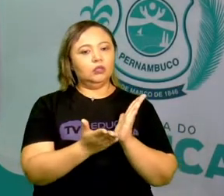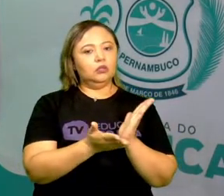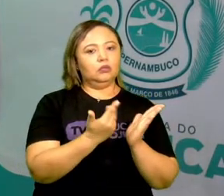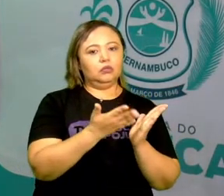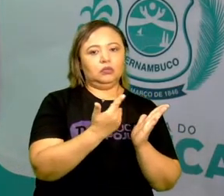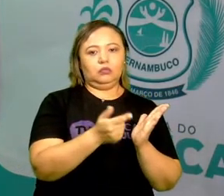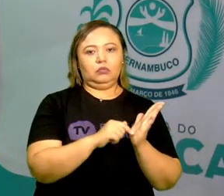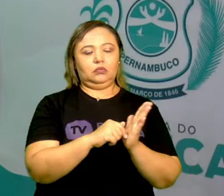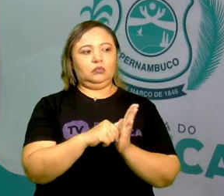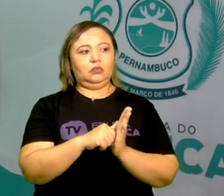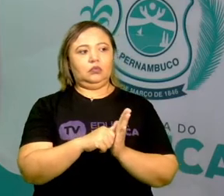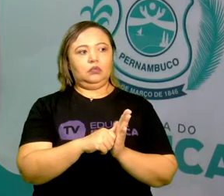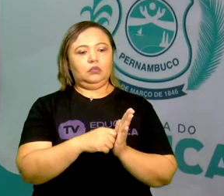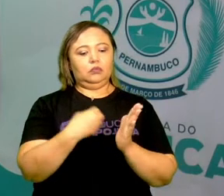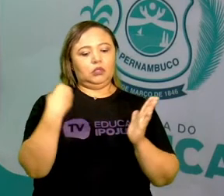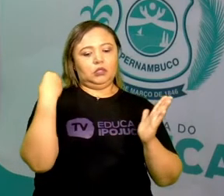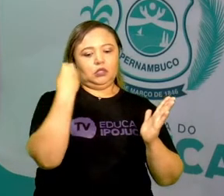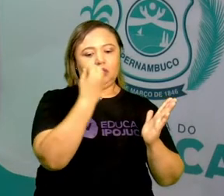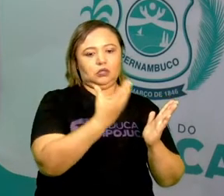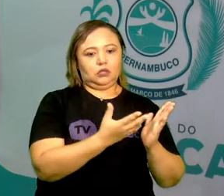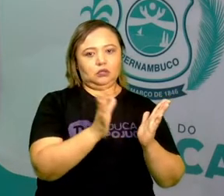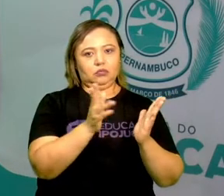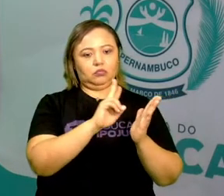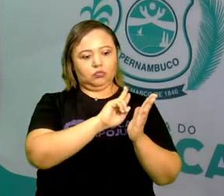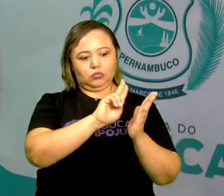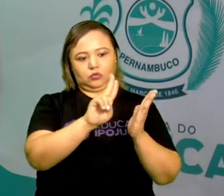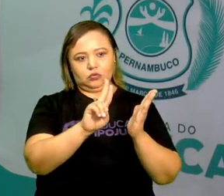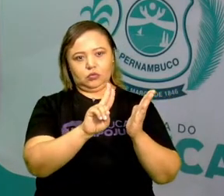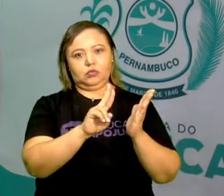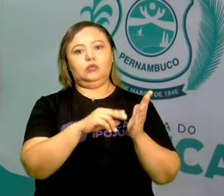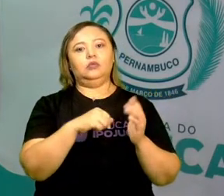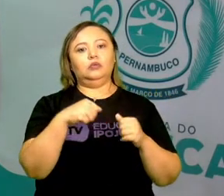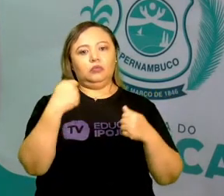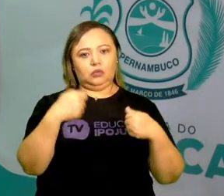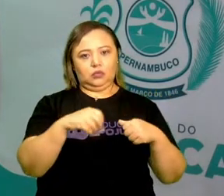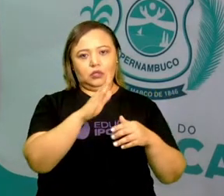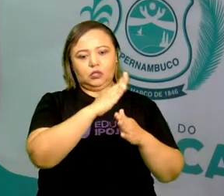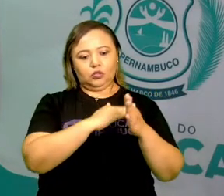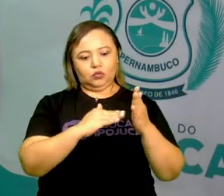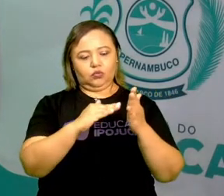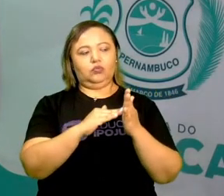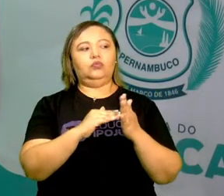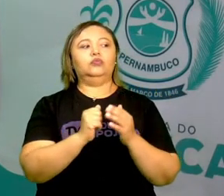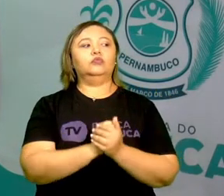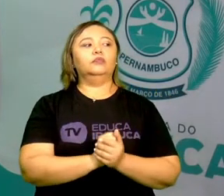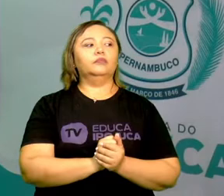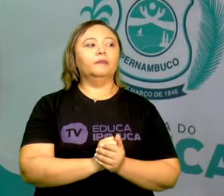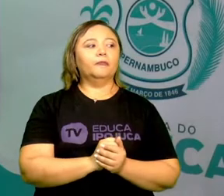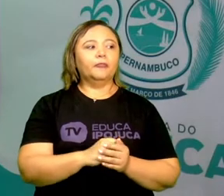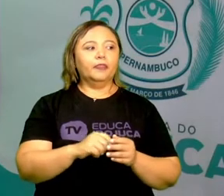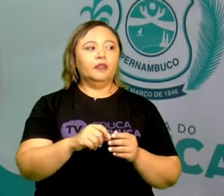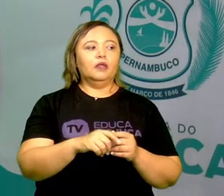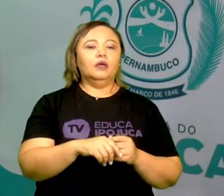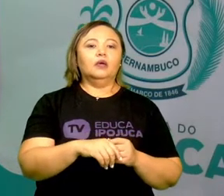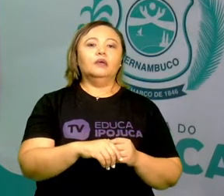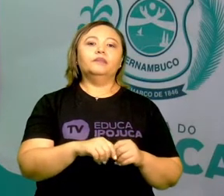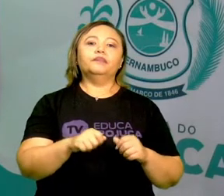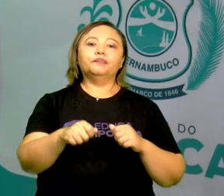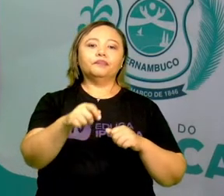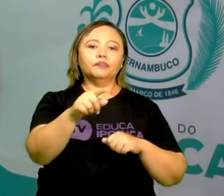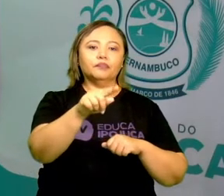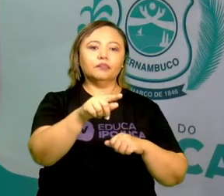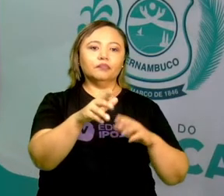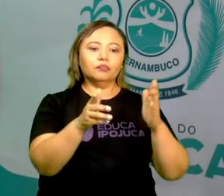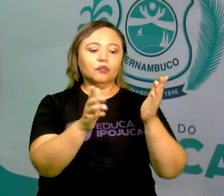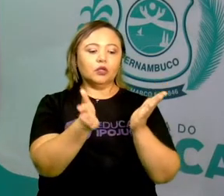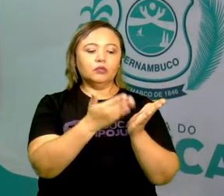do livro que foi dado ao livro, tá? Que foi criado. O outro livro, a economia de